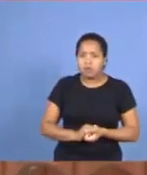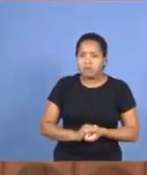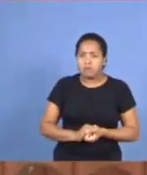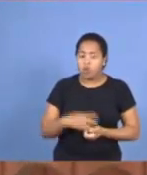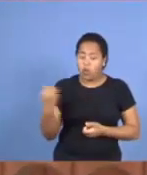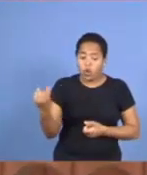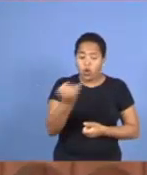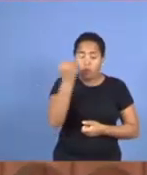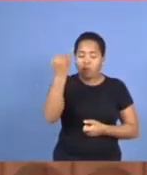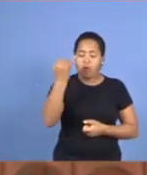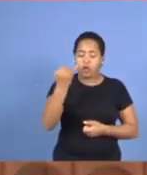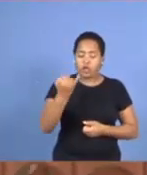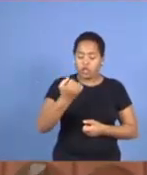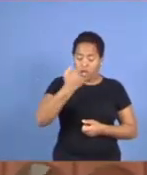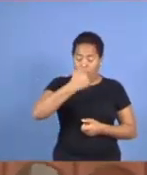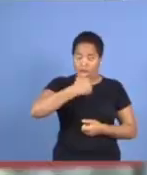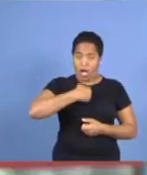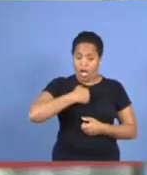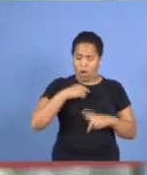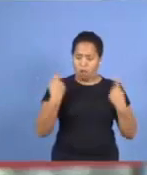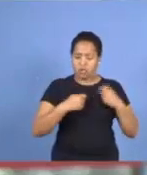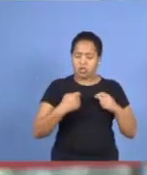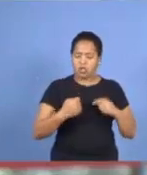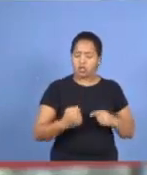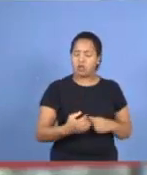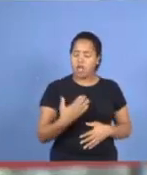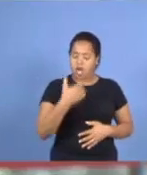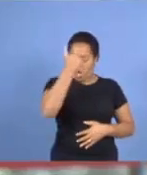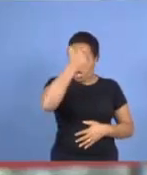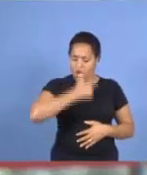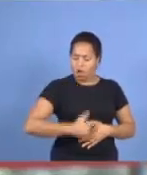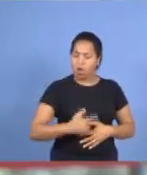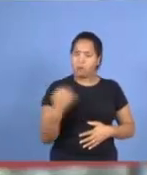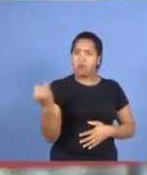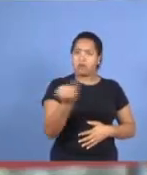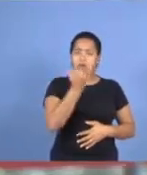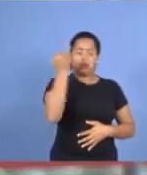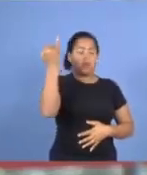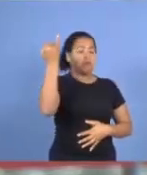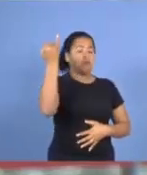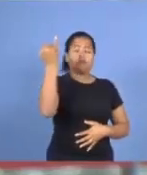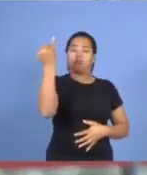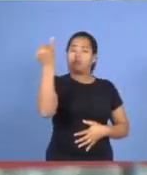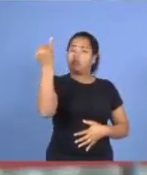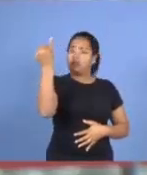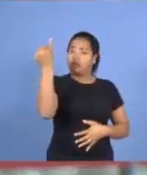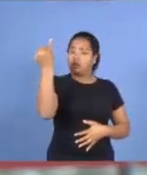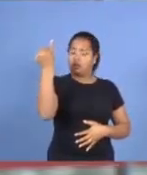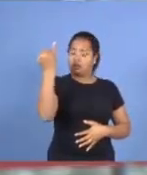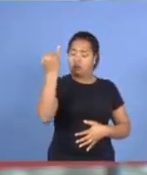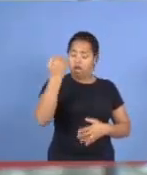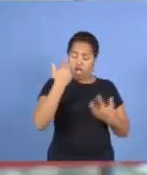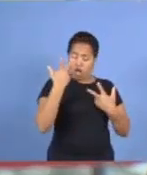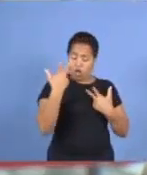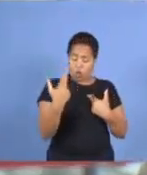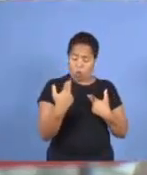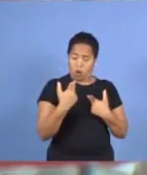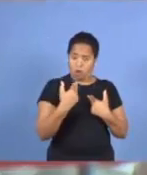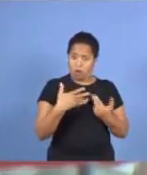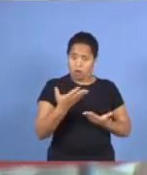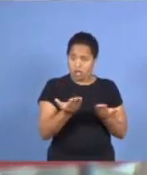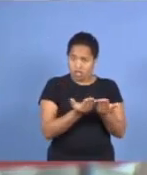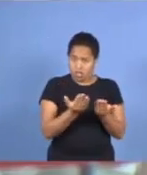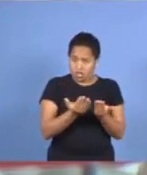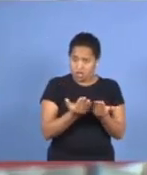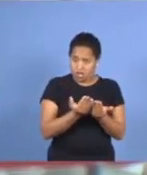Importa a necessidade dele. Eu sou nobre, sou absoluto. Não é porque está na minha presença, não. Mas igual a mim, um crente igual a mim, não tem